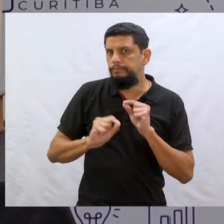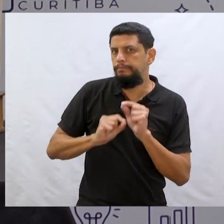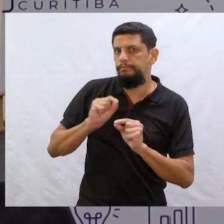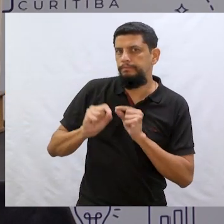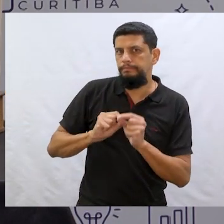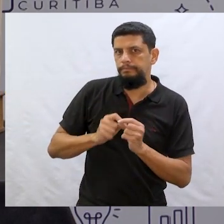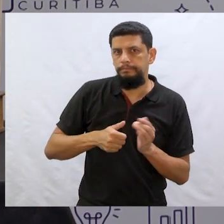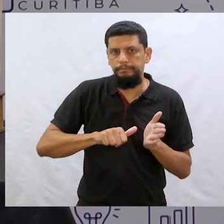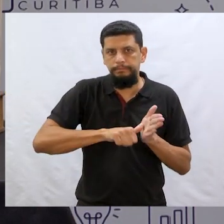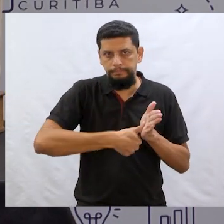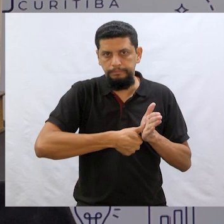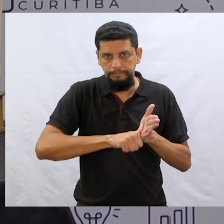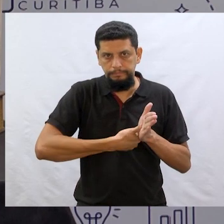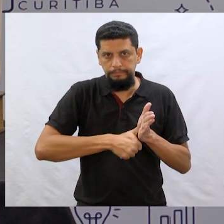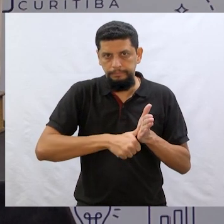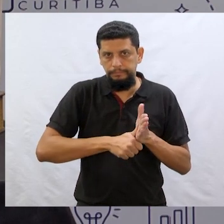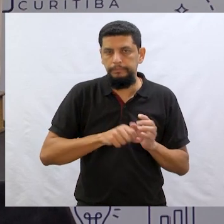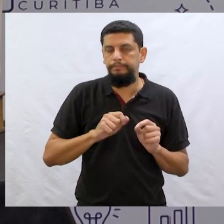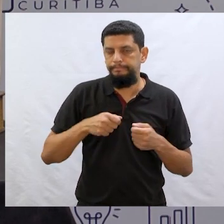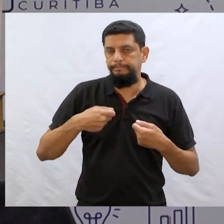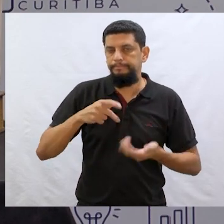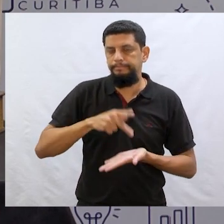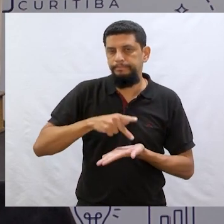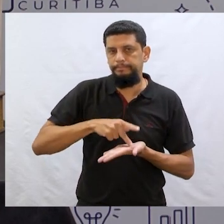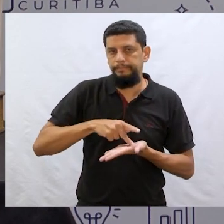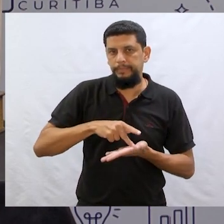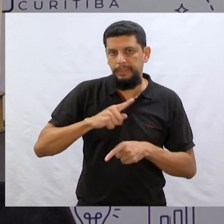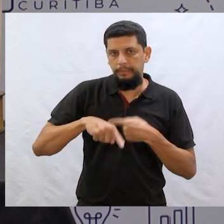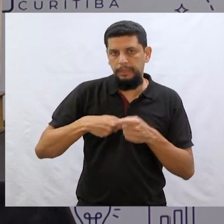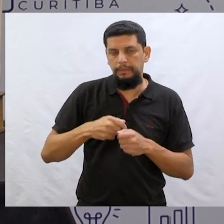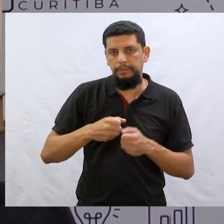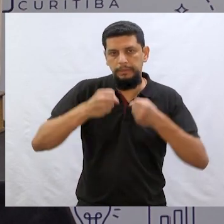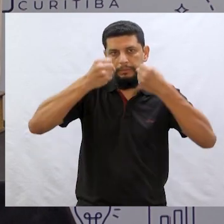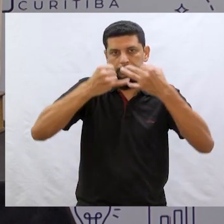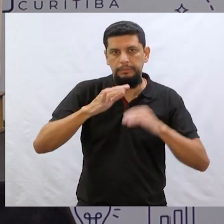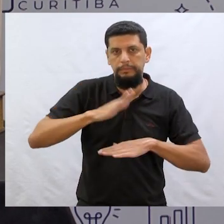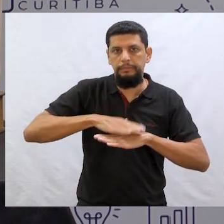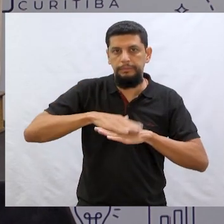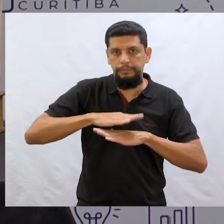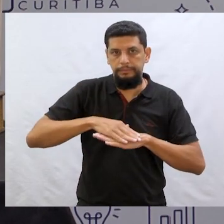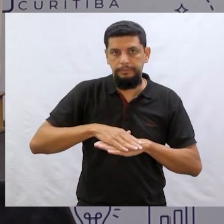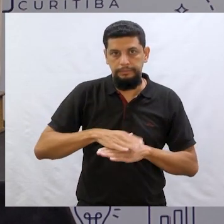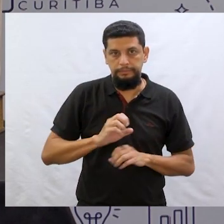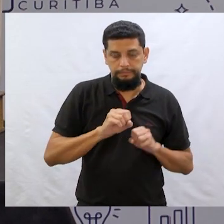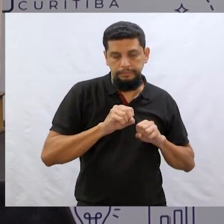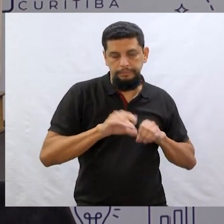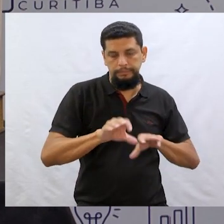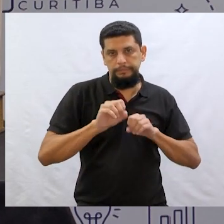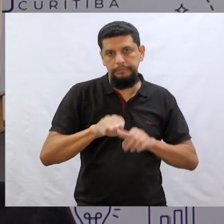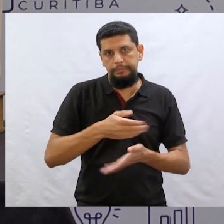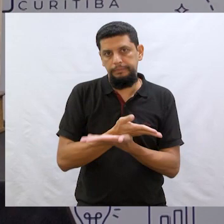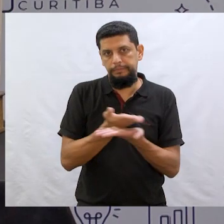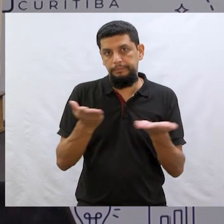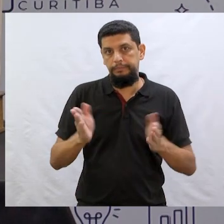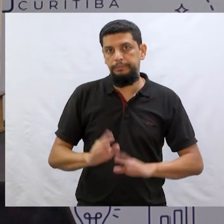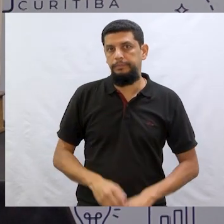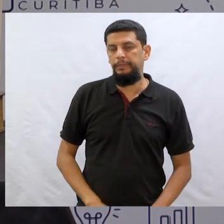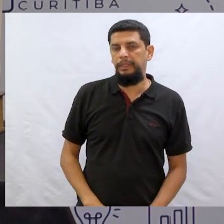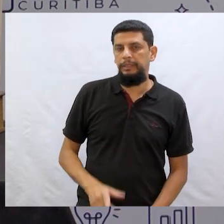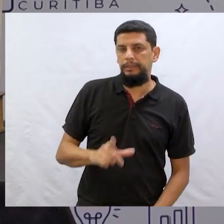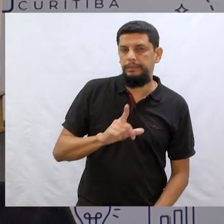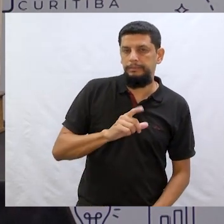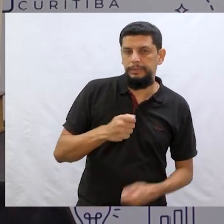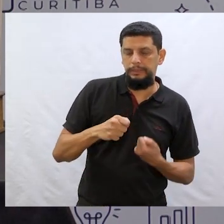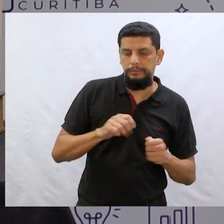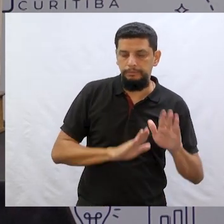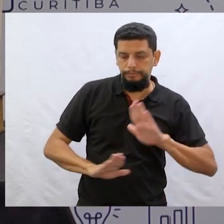documento também, não é mesmo? Depois a gente vai falar um pouco mais sobre ele, a gente já está trabalhando isso. E, enfim, a